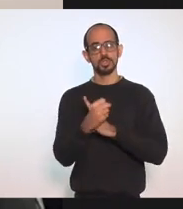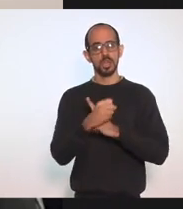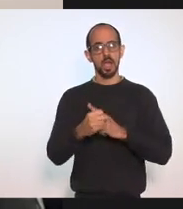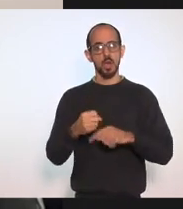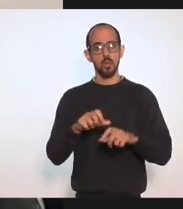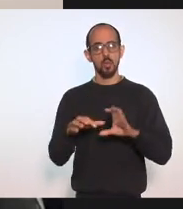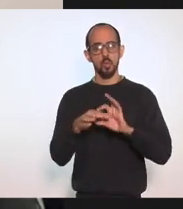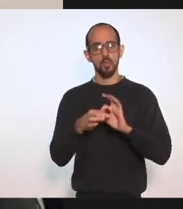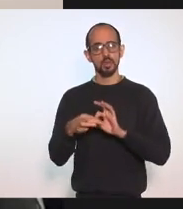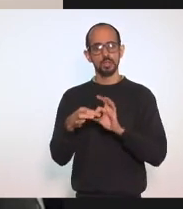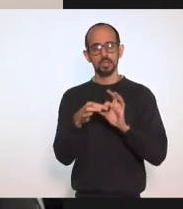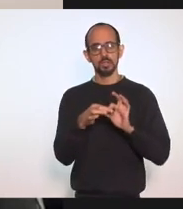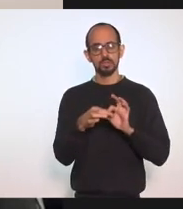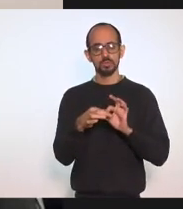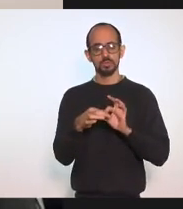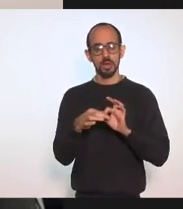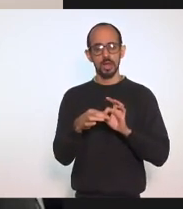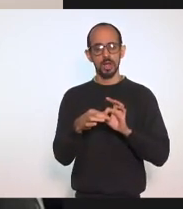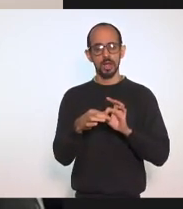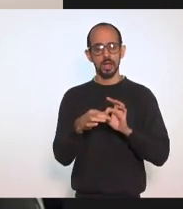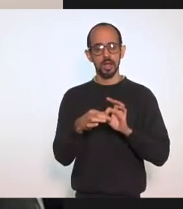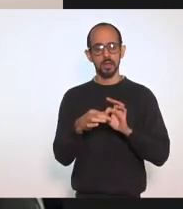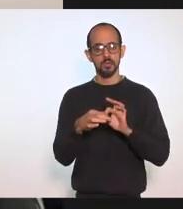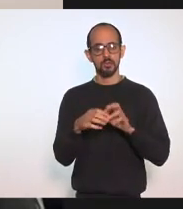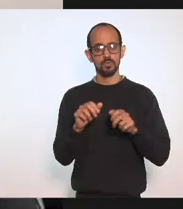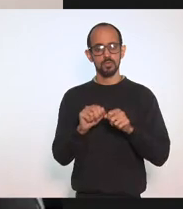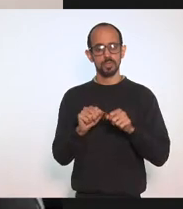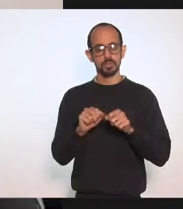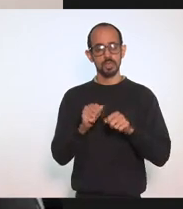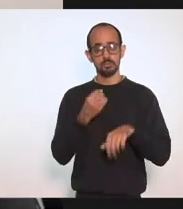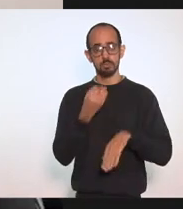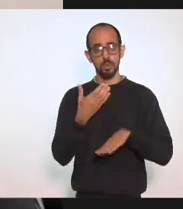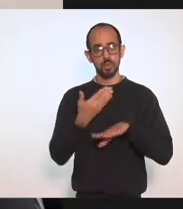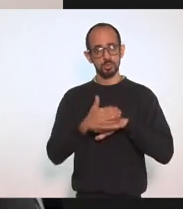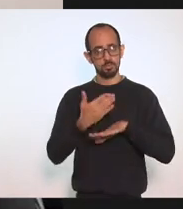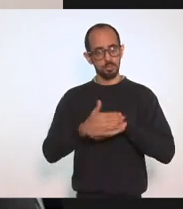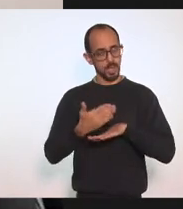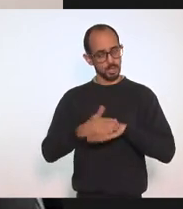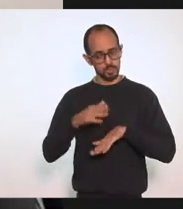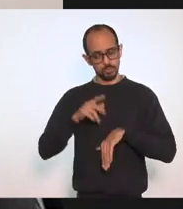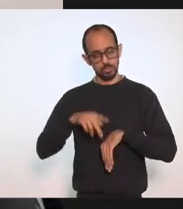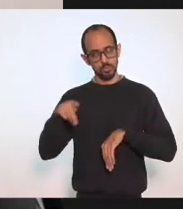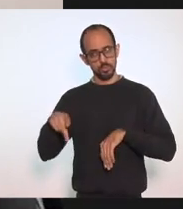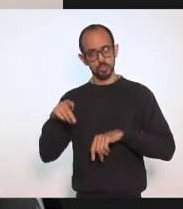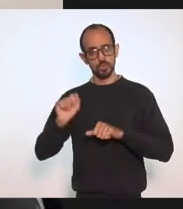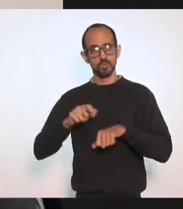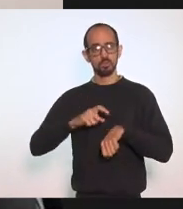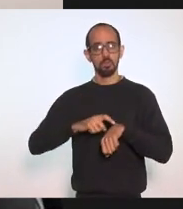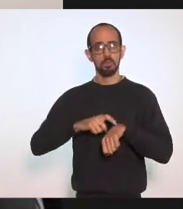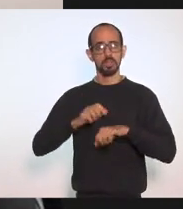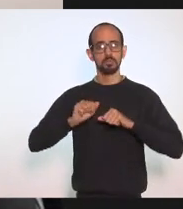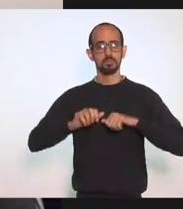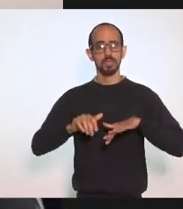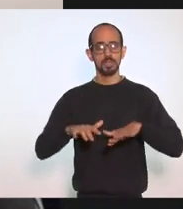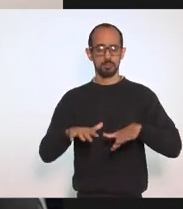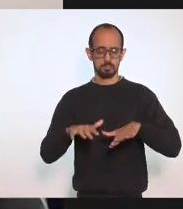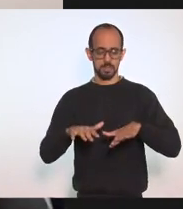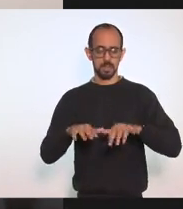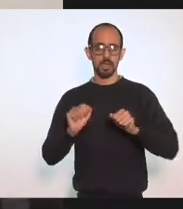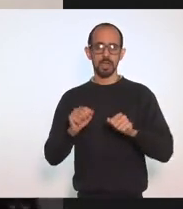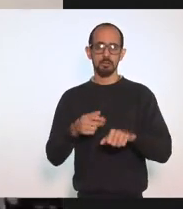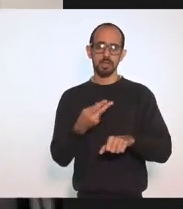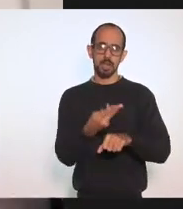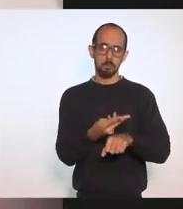O Prêmio Educação Infantil Boas Práticas De Professores Durante a pandemia Visando